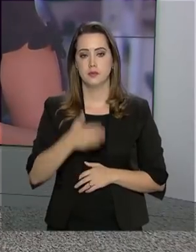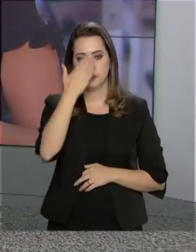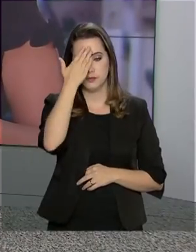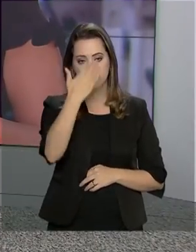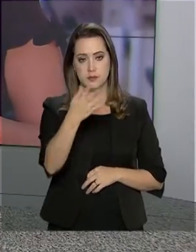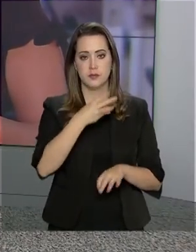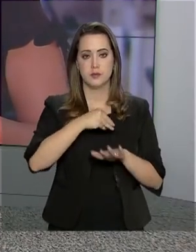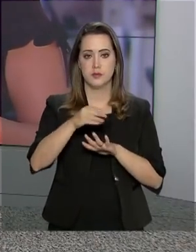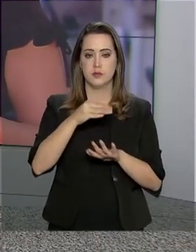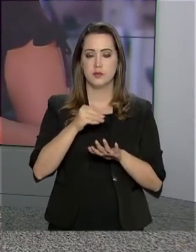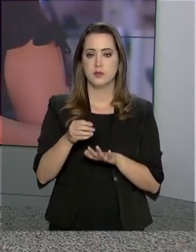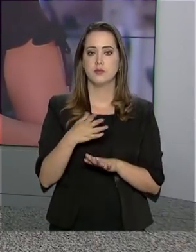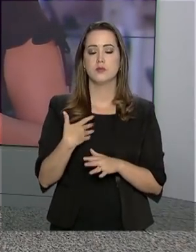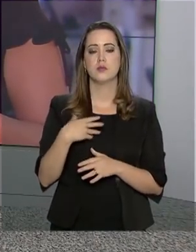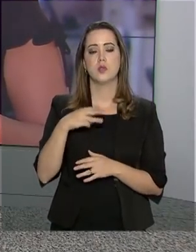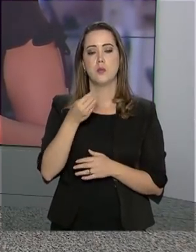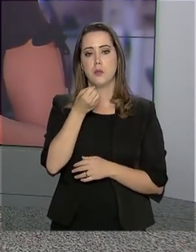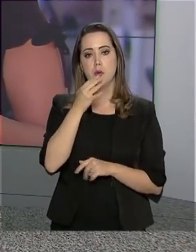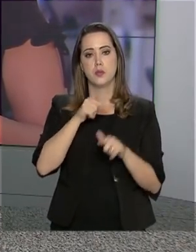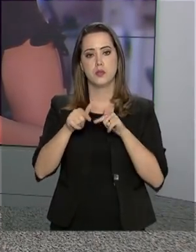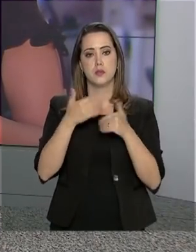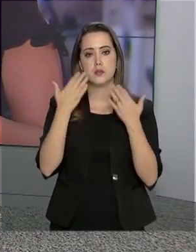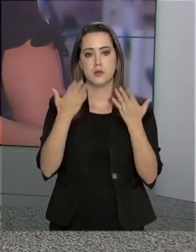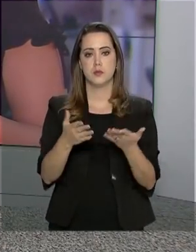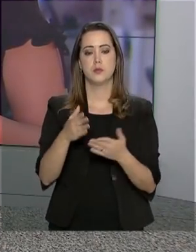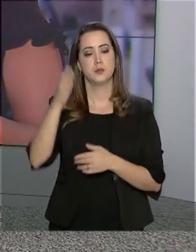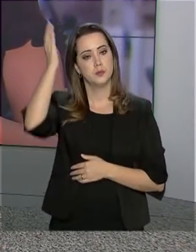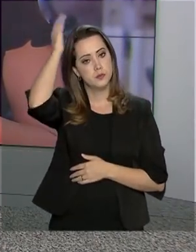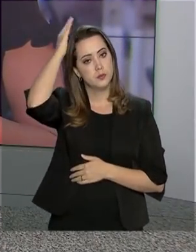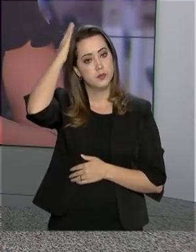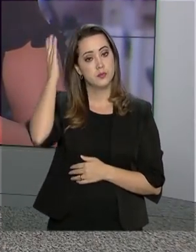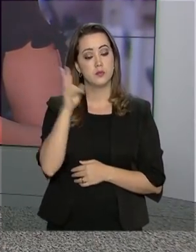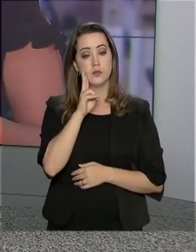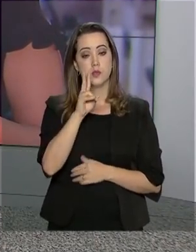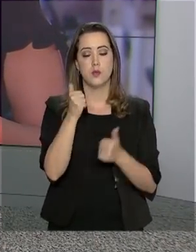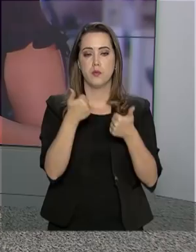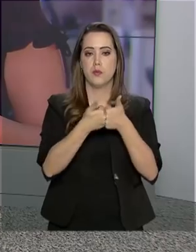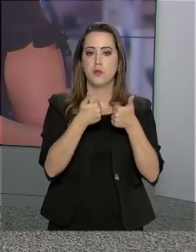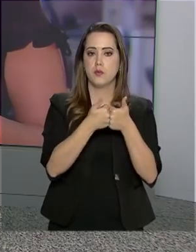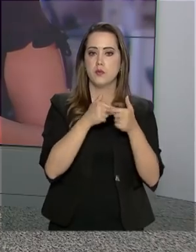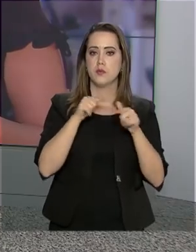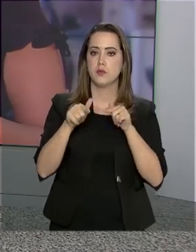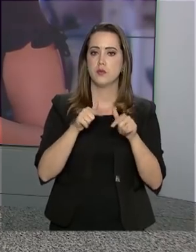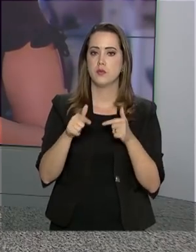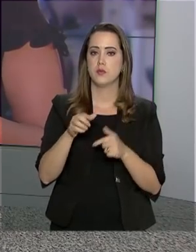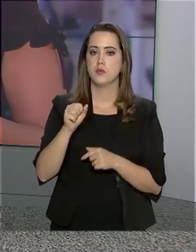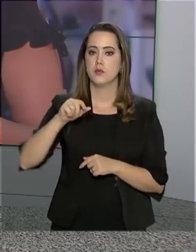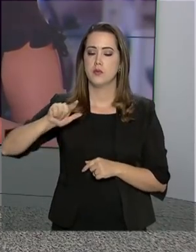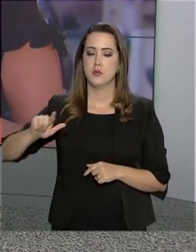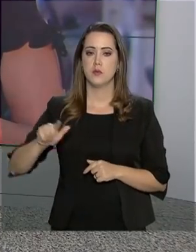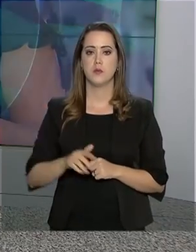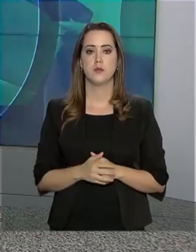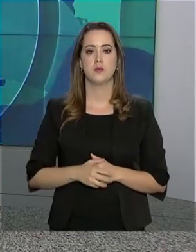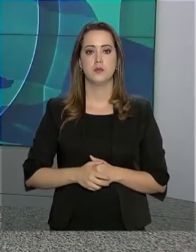obrigada pelas informações. Márcia, um bom trabalho para você aí no Paraná, acompanhando o início dos trabalhos da ANEL.